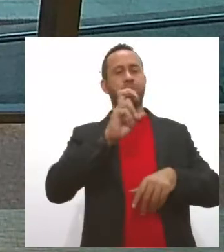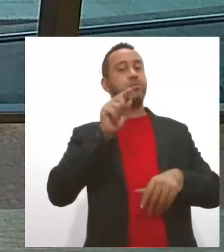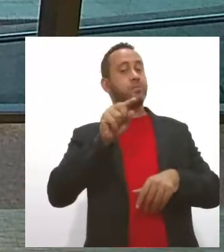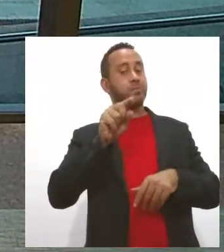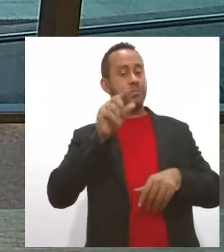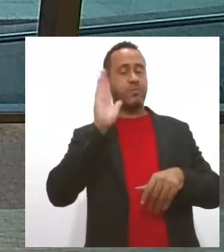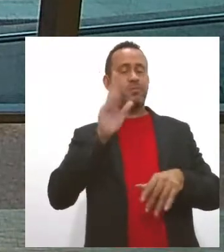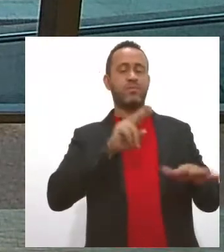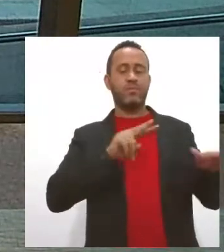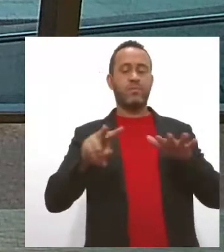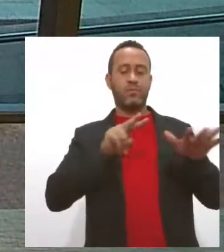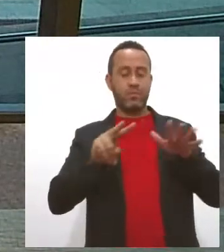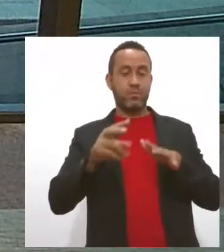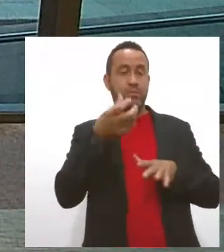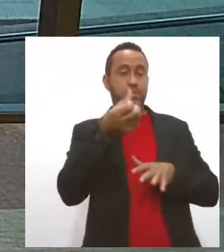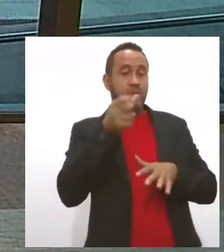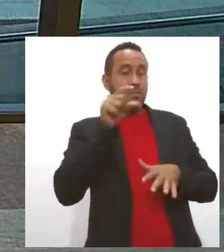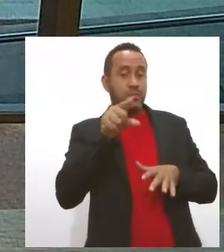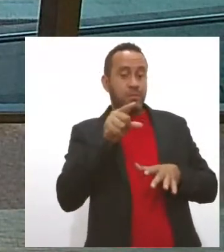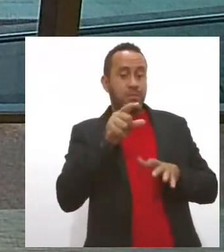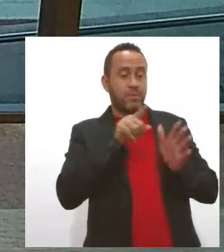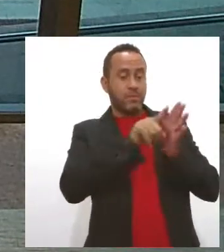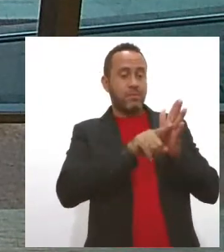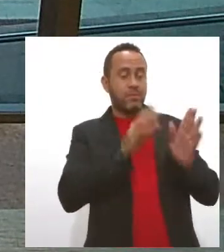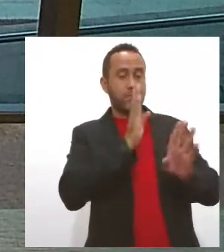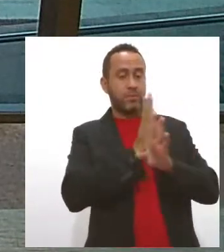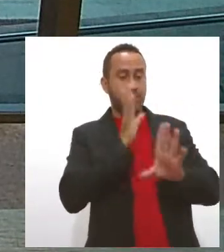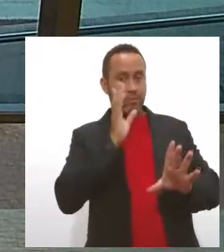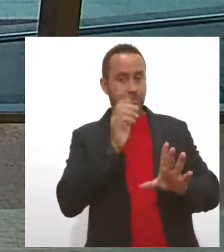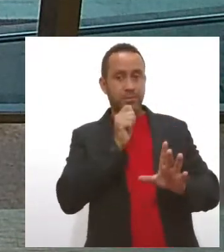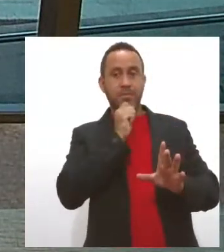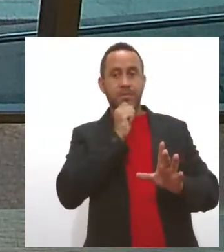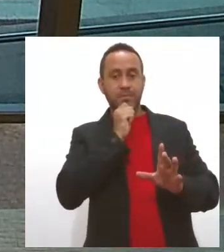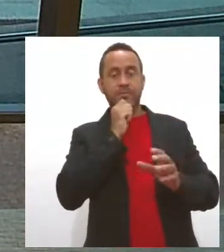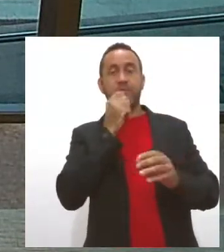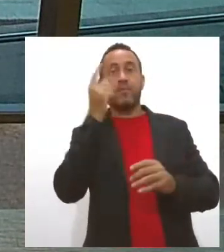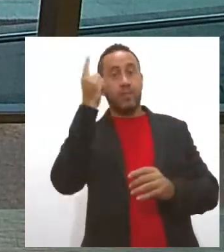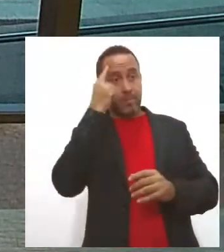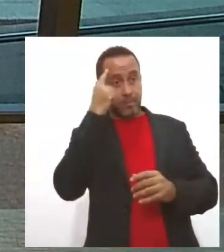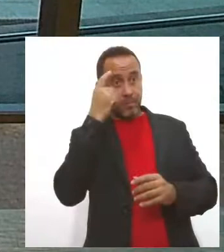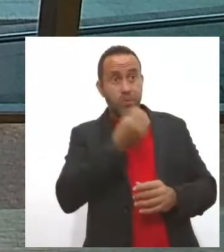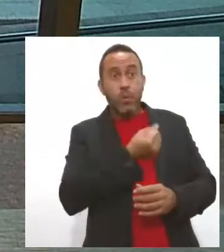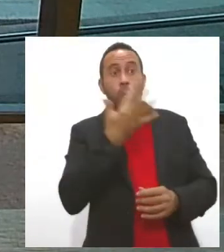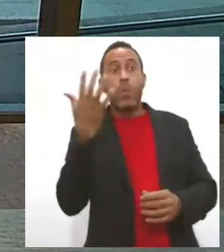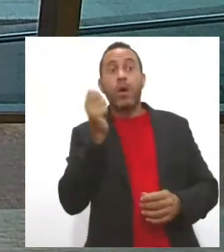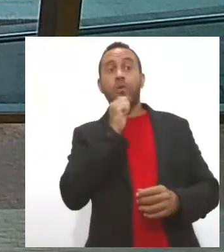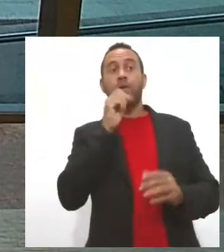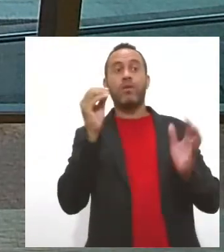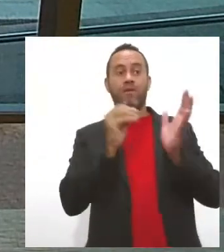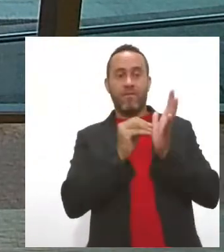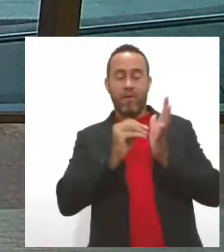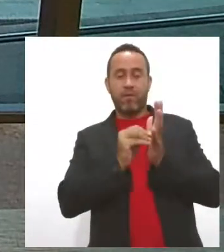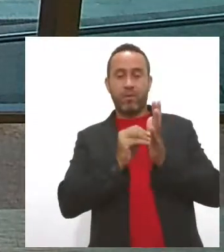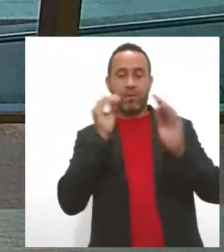semana e há seis mil amostras aguardando. Então, imagine quantos casos realmente não estão acontecendo aqui em Sergipe, né?